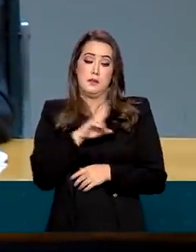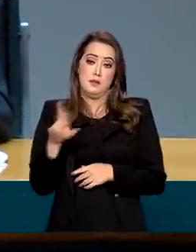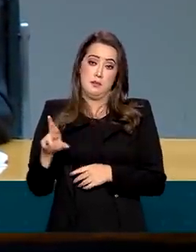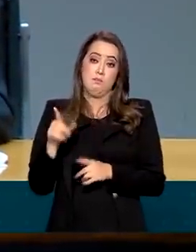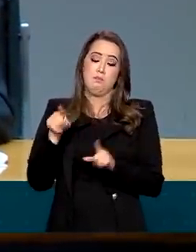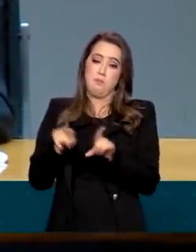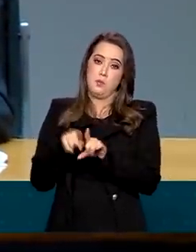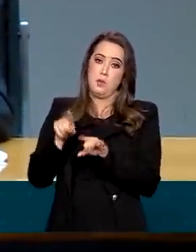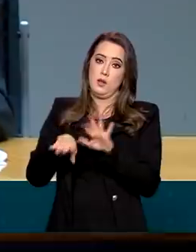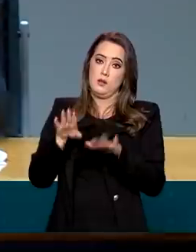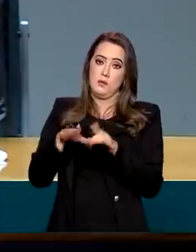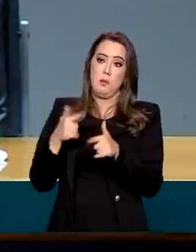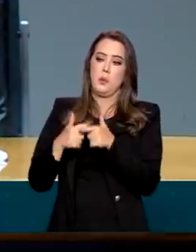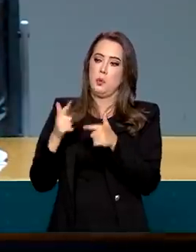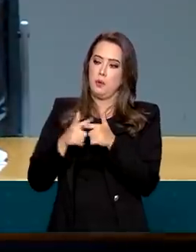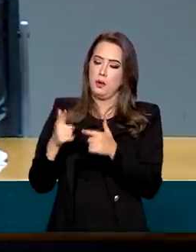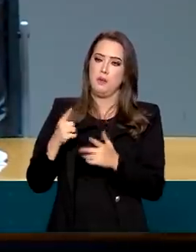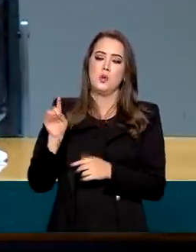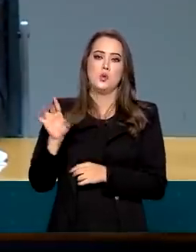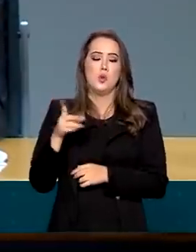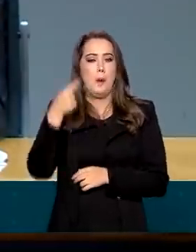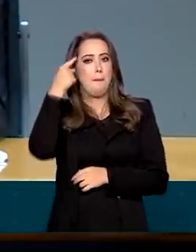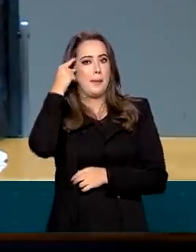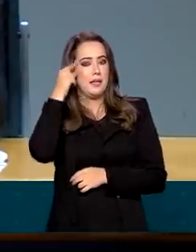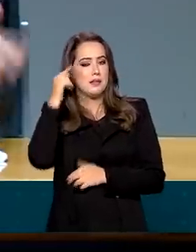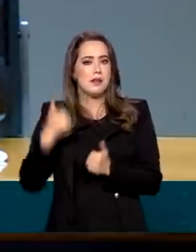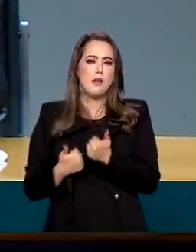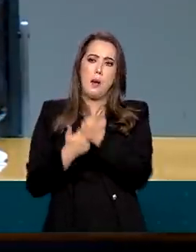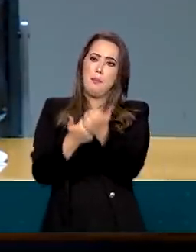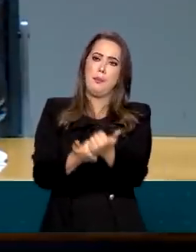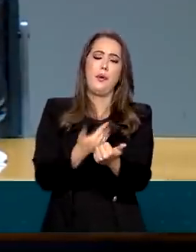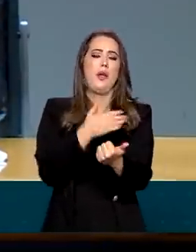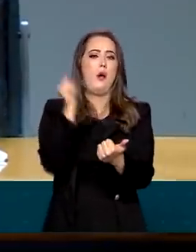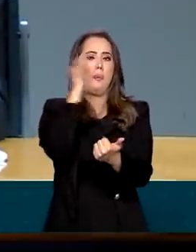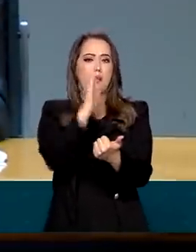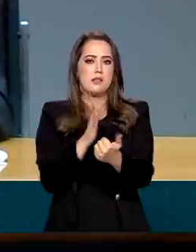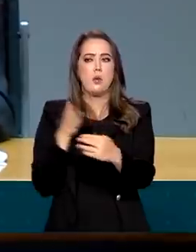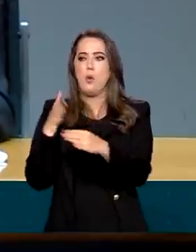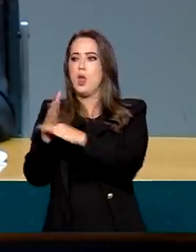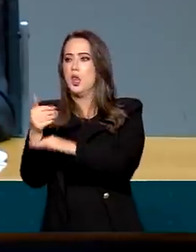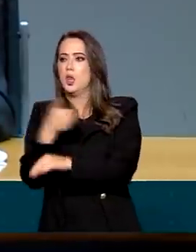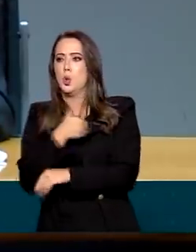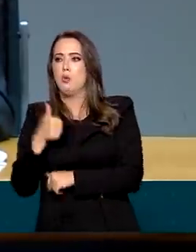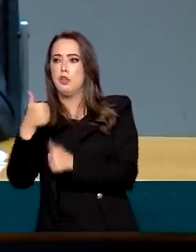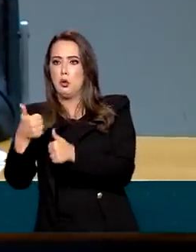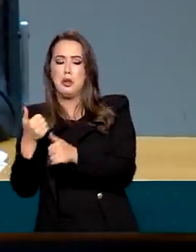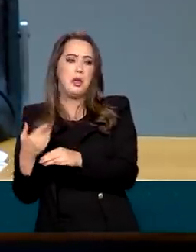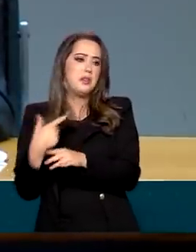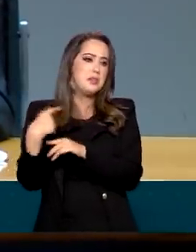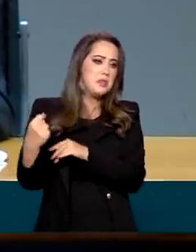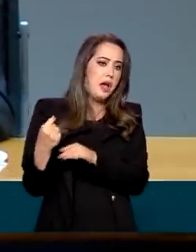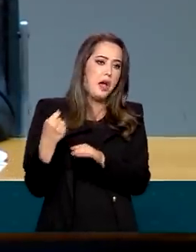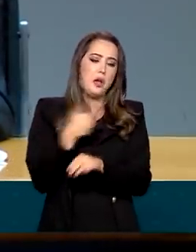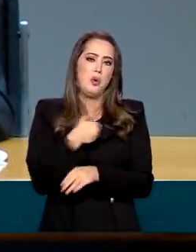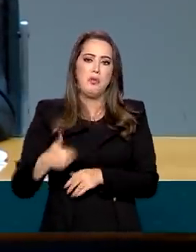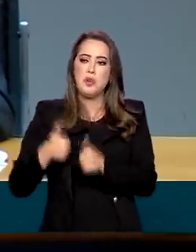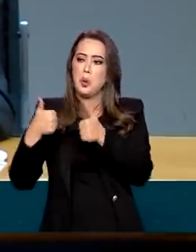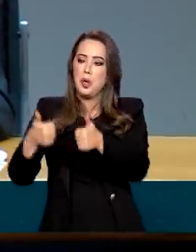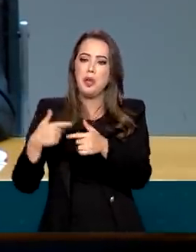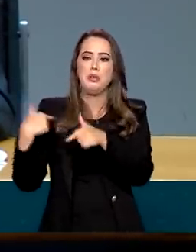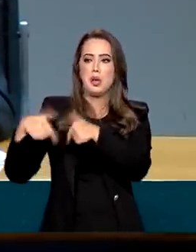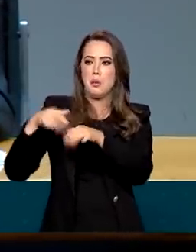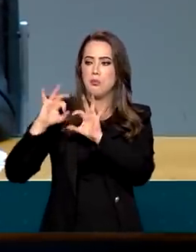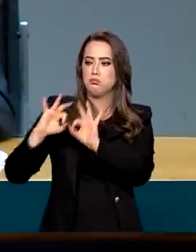problemas que ele possa ter, só pensa em ajudar o Brasil. Entra governo, sai governo, ele está aí fazendo o trabalho dele, alta inteligência emocional,